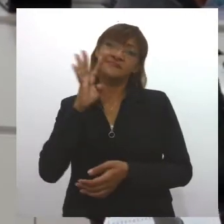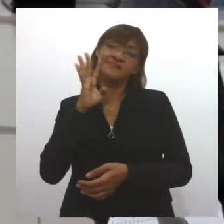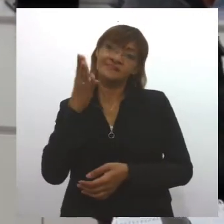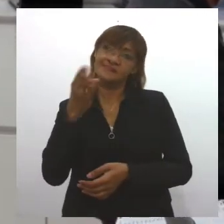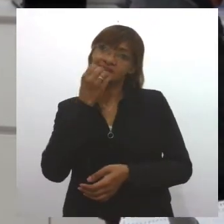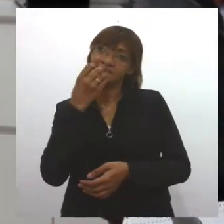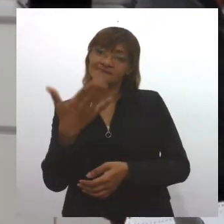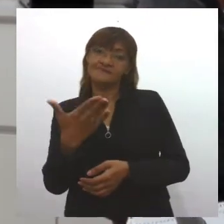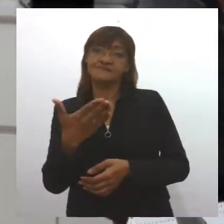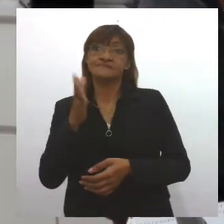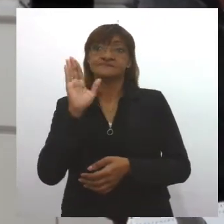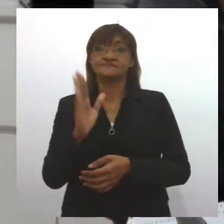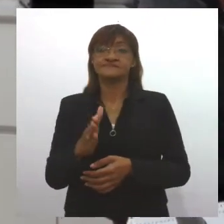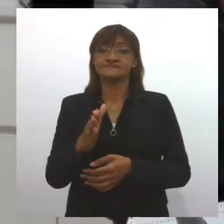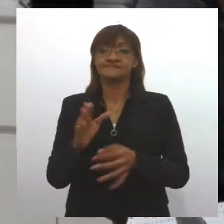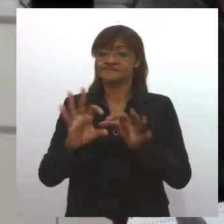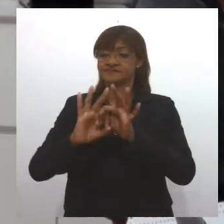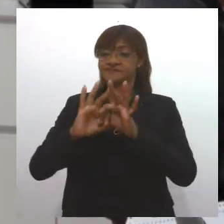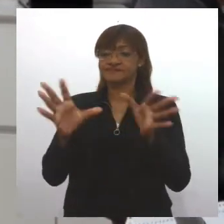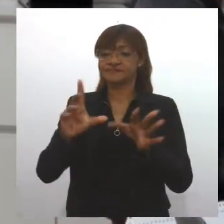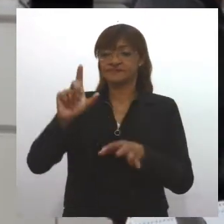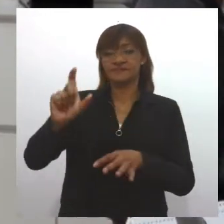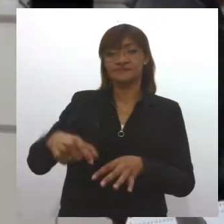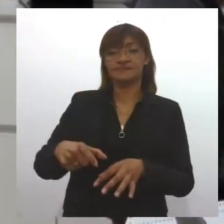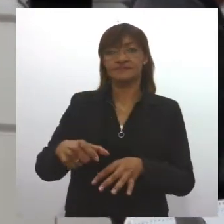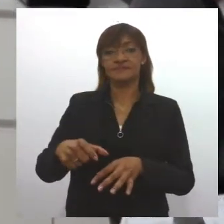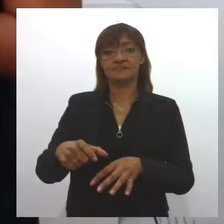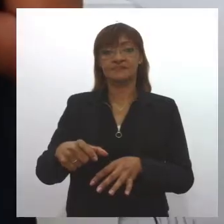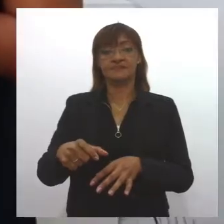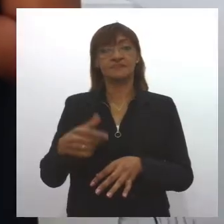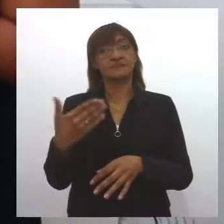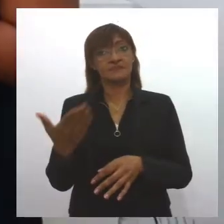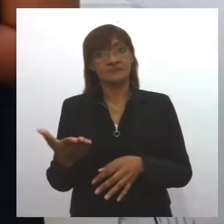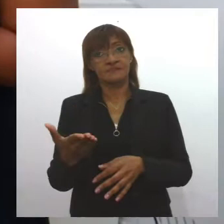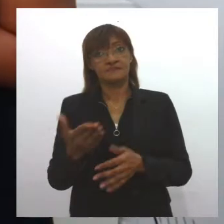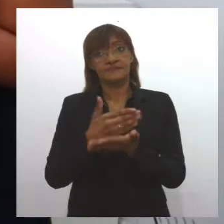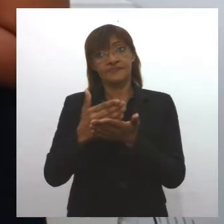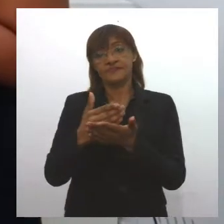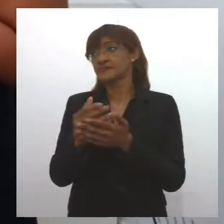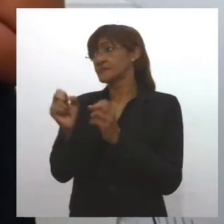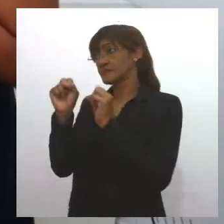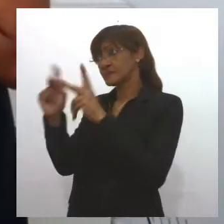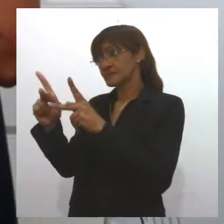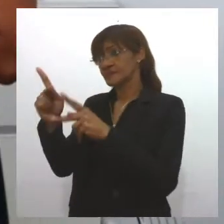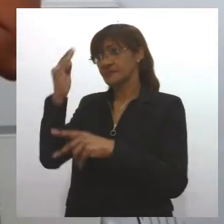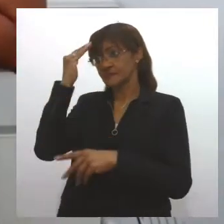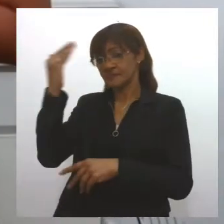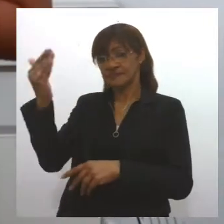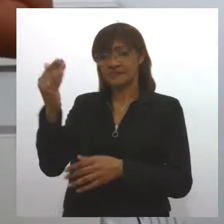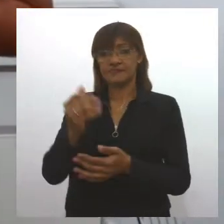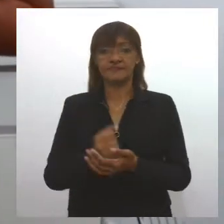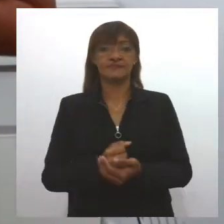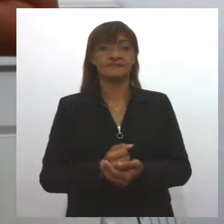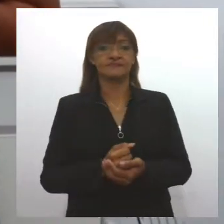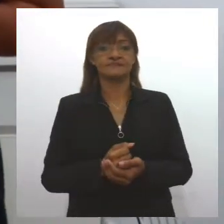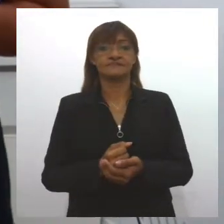Aí você vai, a VAL faz, te libera um cartão e você vai e carrega a sua passagem. Ok, muito obrigada José Carlos Amâncio.